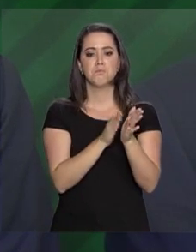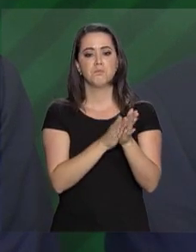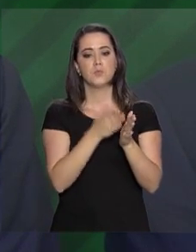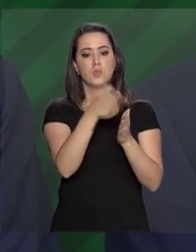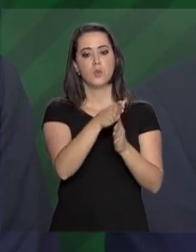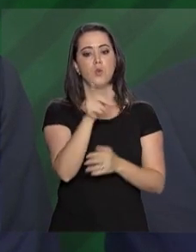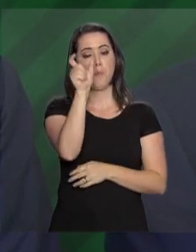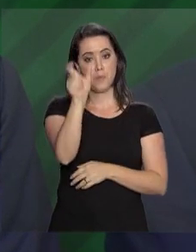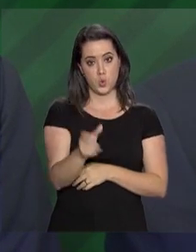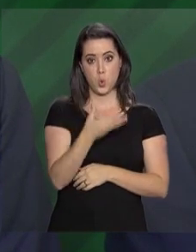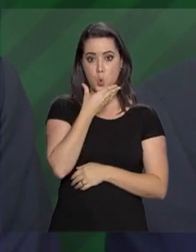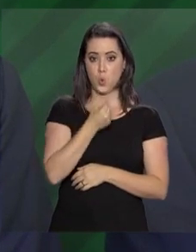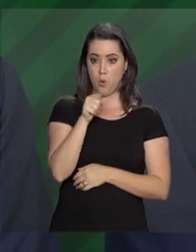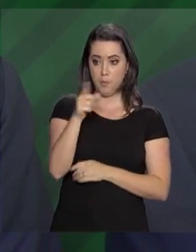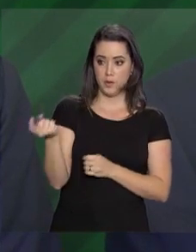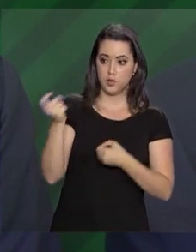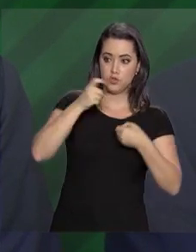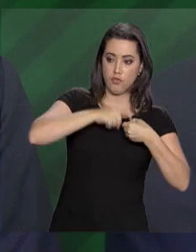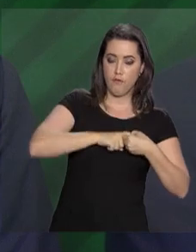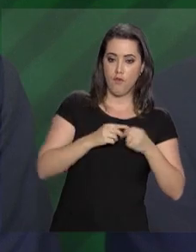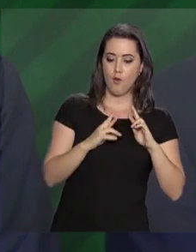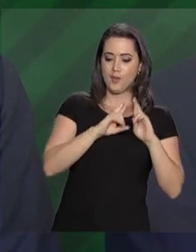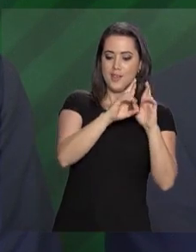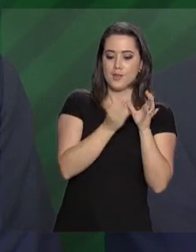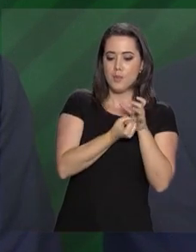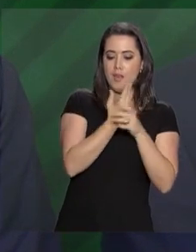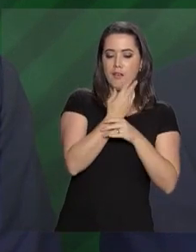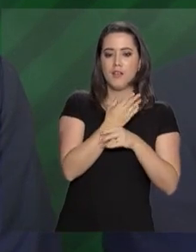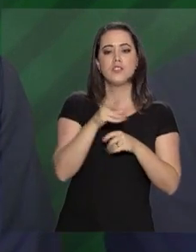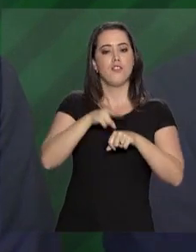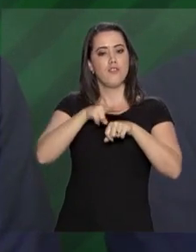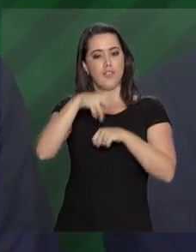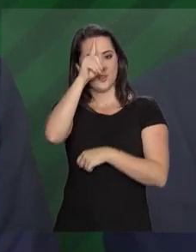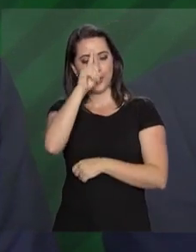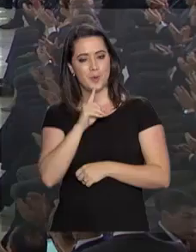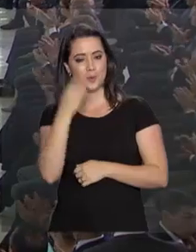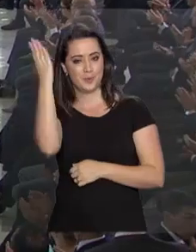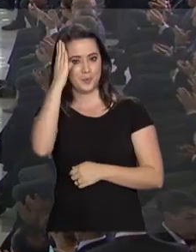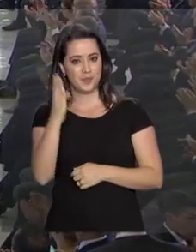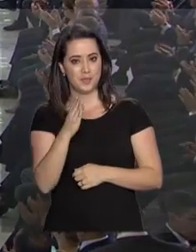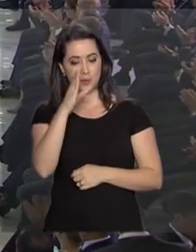de palmas, o homem que trouxe de volta a esperança verde e amarela para o Brasil.